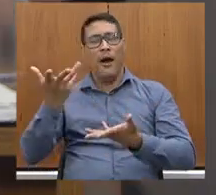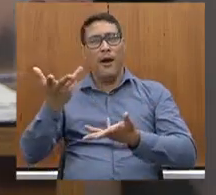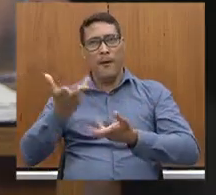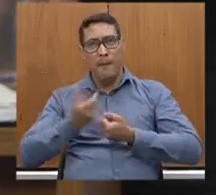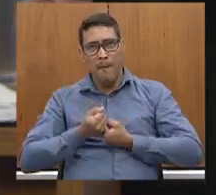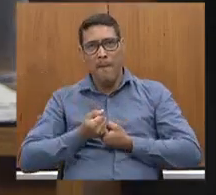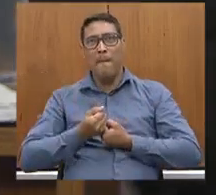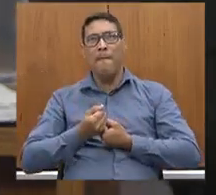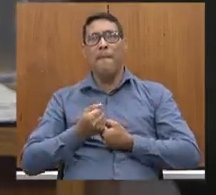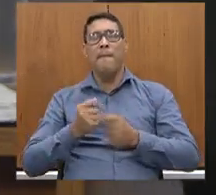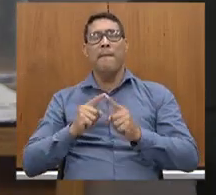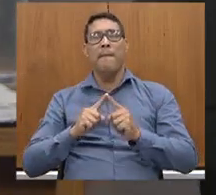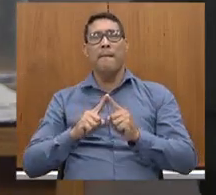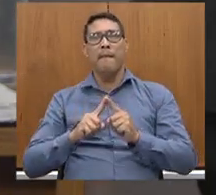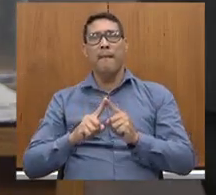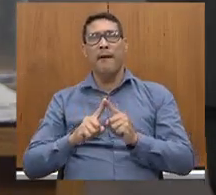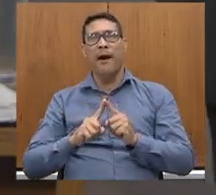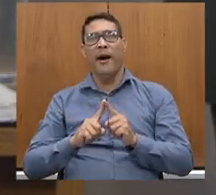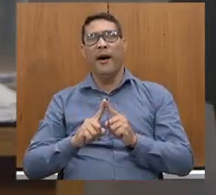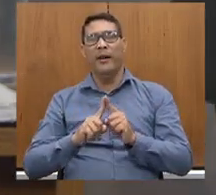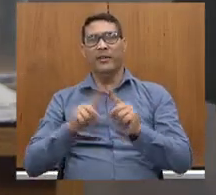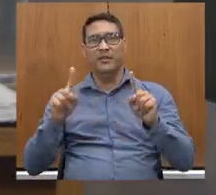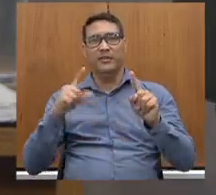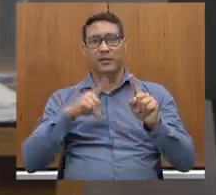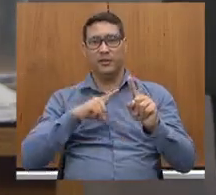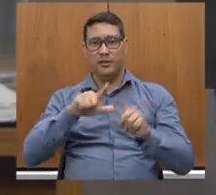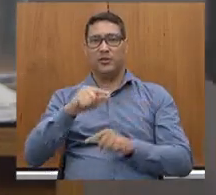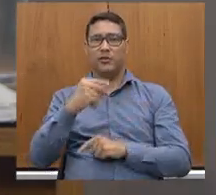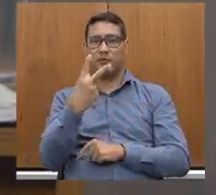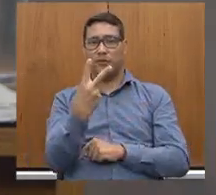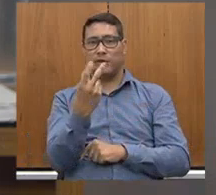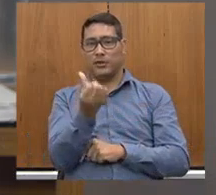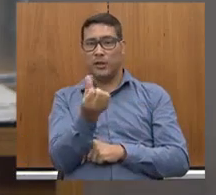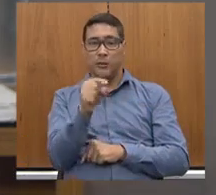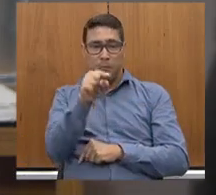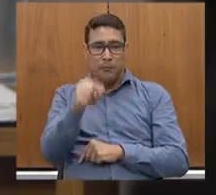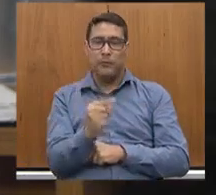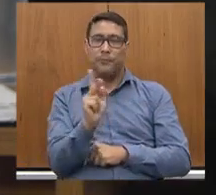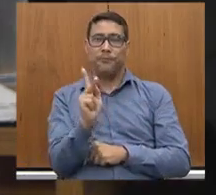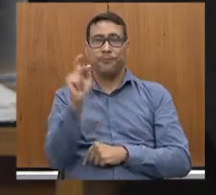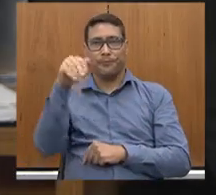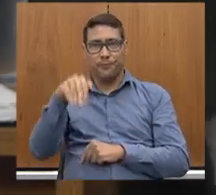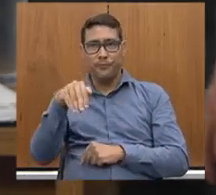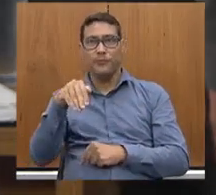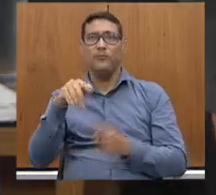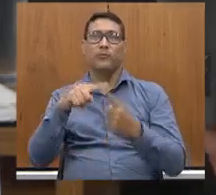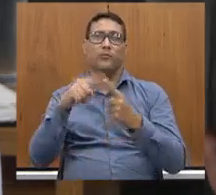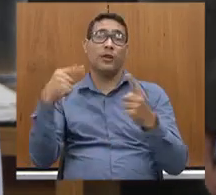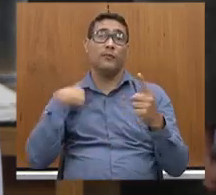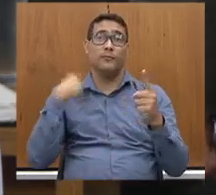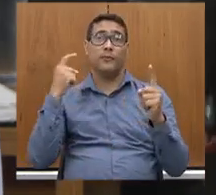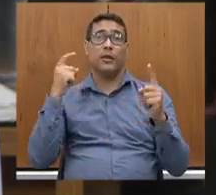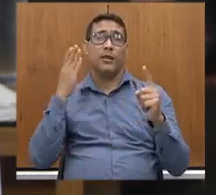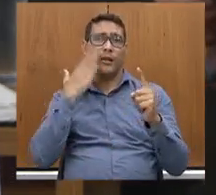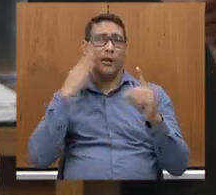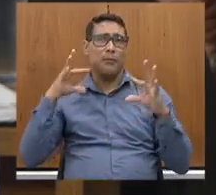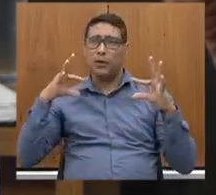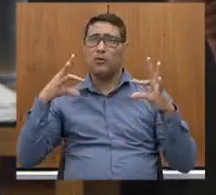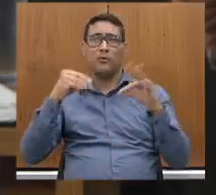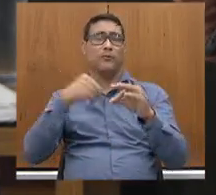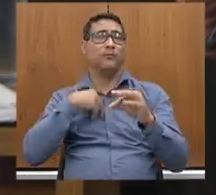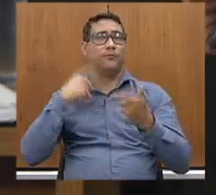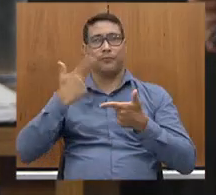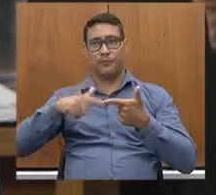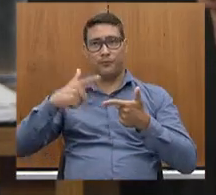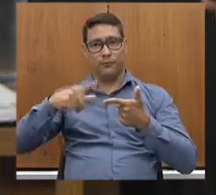os deputados, porque, em uma malha de 26 mil quilômetros, é humanamente impossível você saber de todos os problemas.